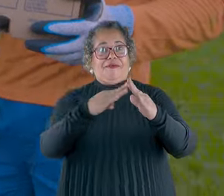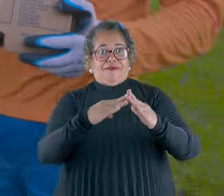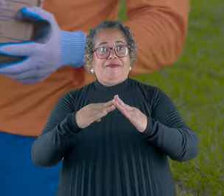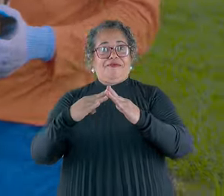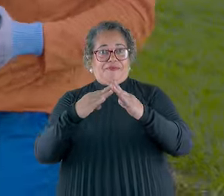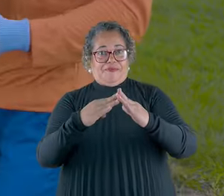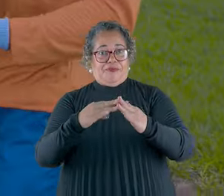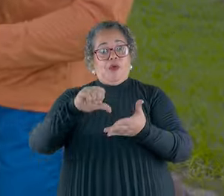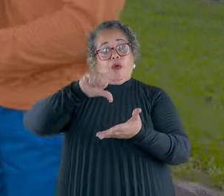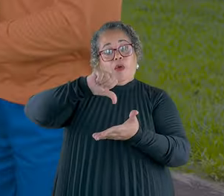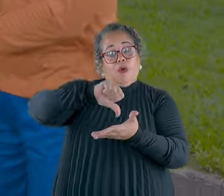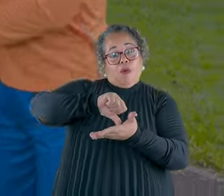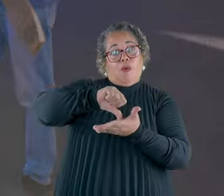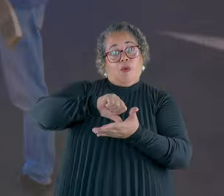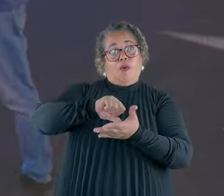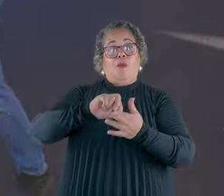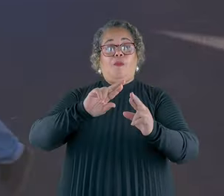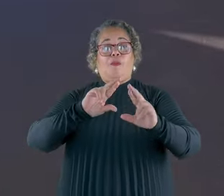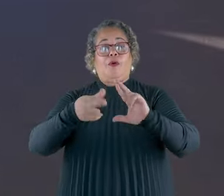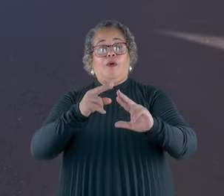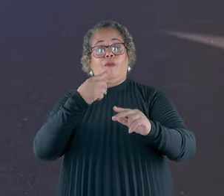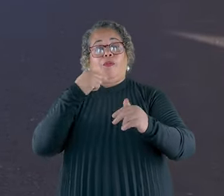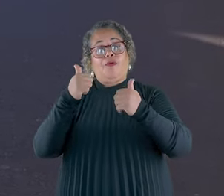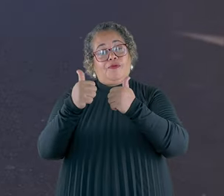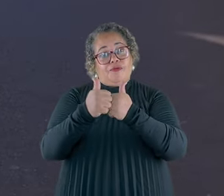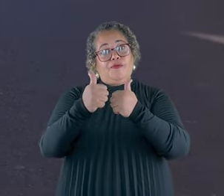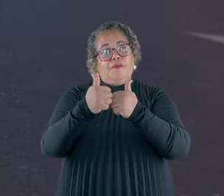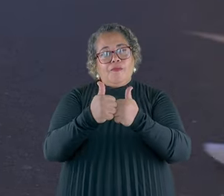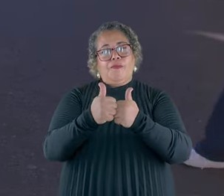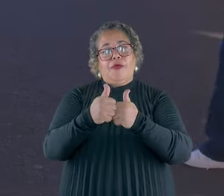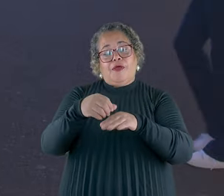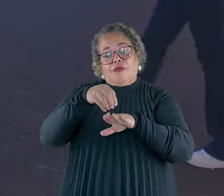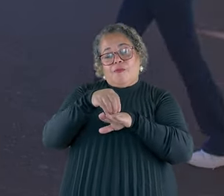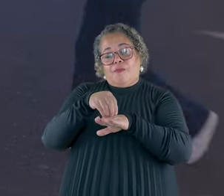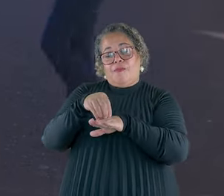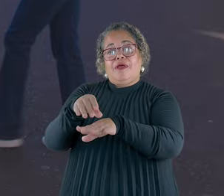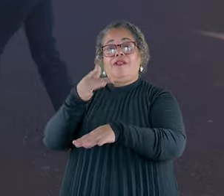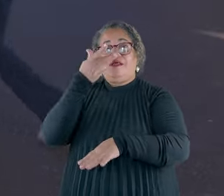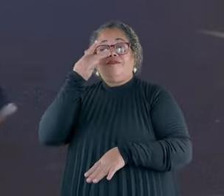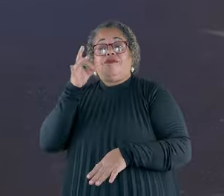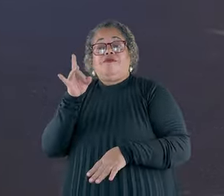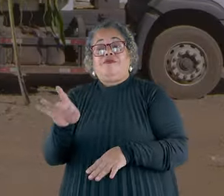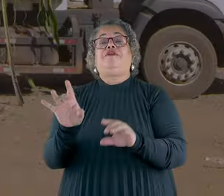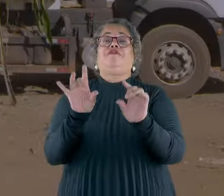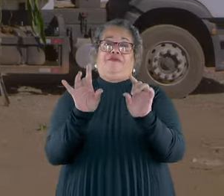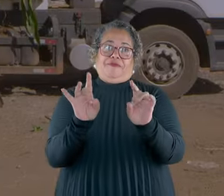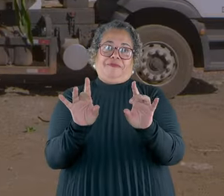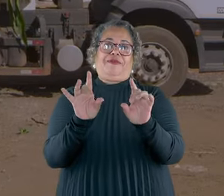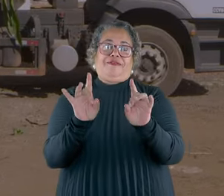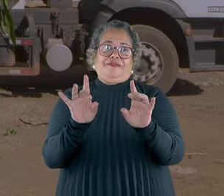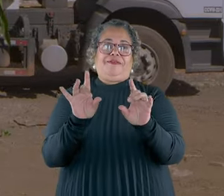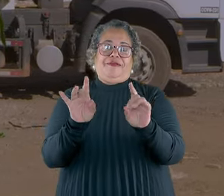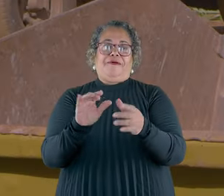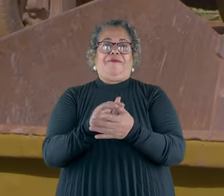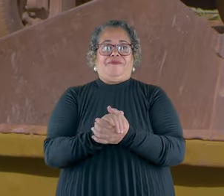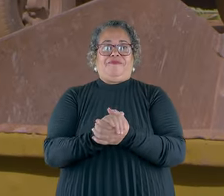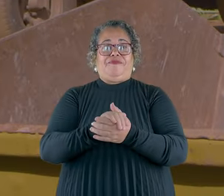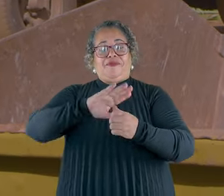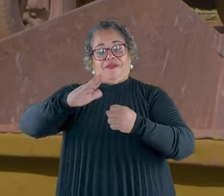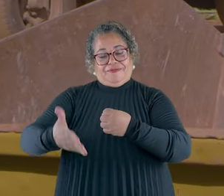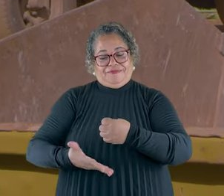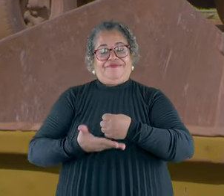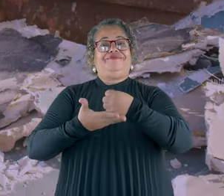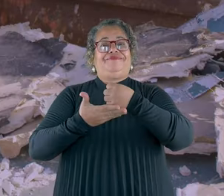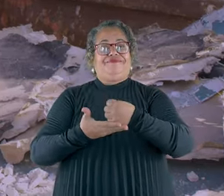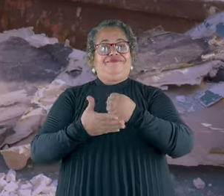100% dos bairros. E tem sempre o ecoponto pertinho da gente para dar a destinação adequada aos resíduos que não vão para o lixo comum.